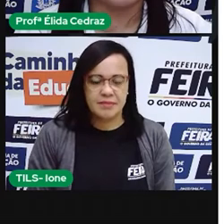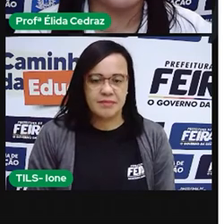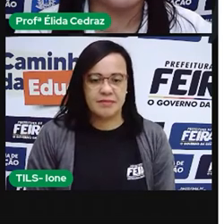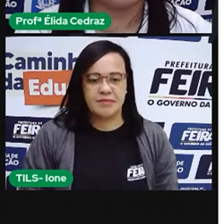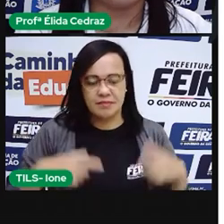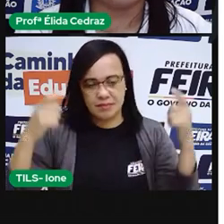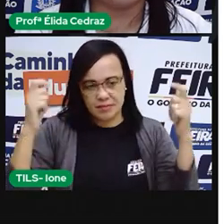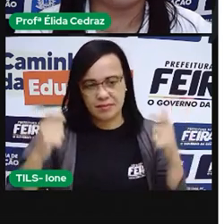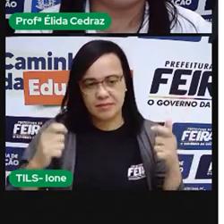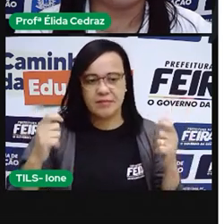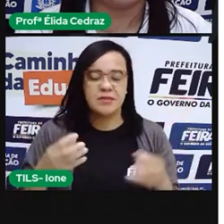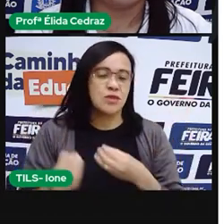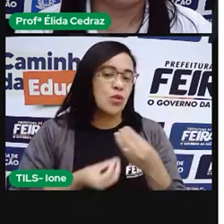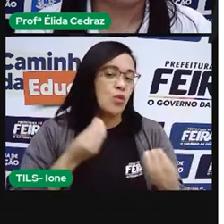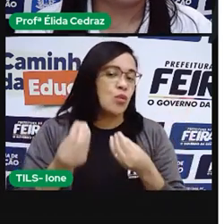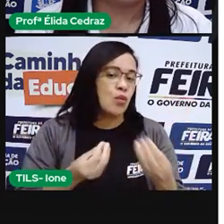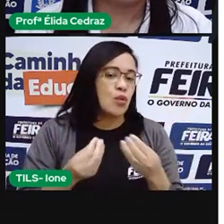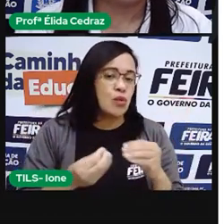Chapéu.